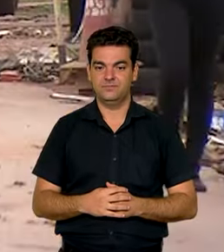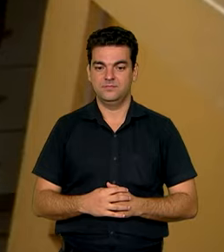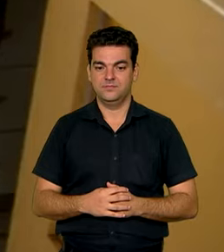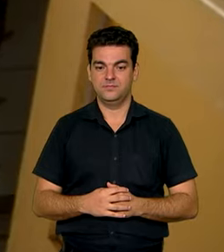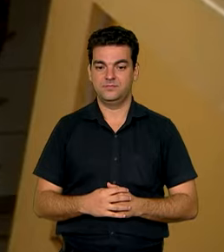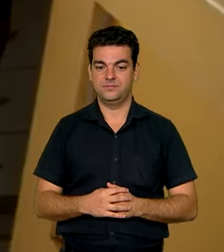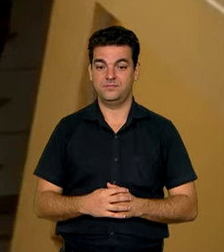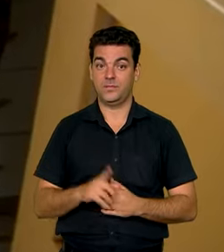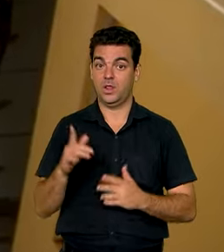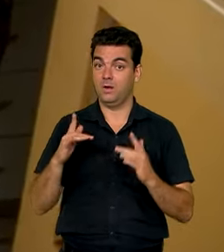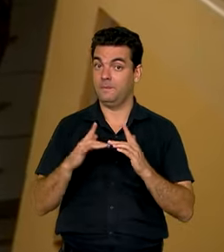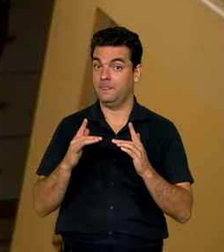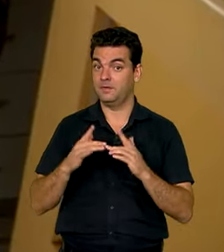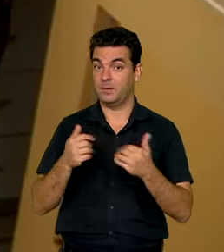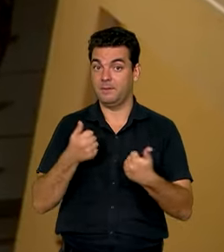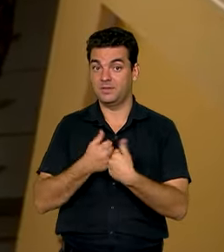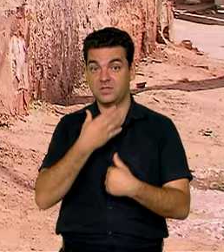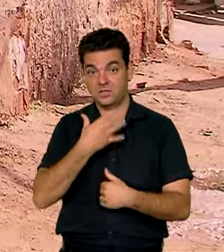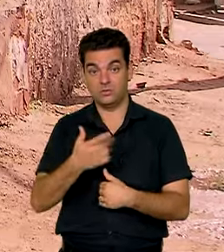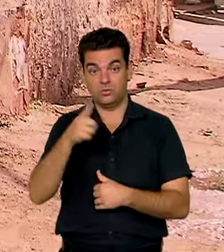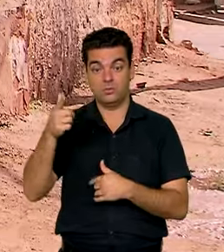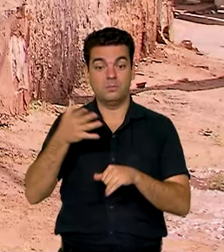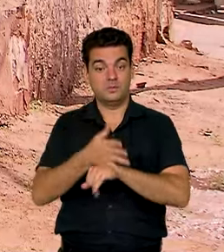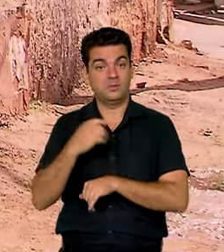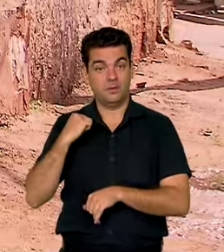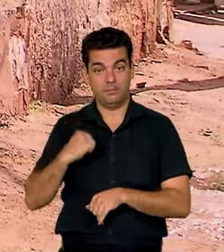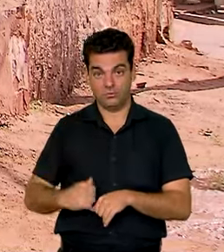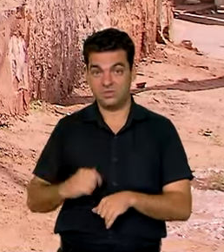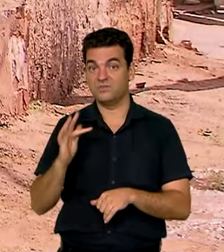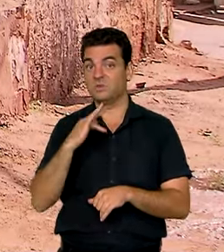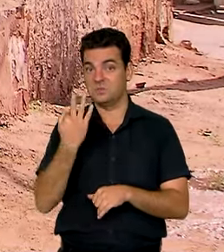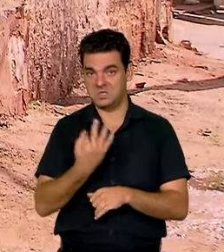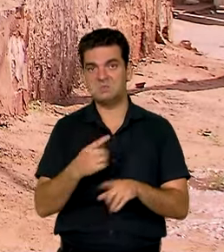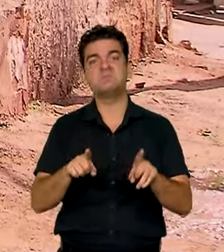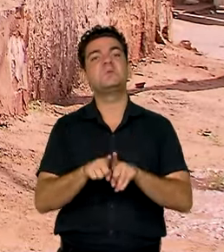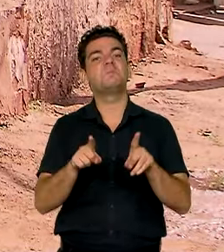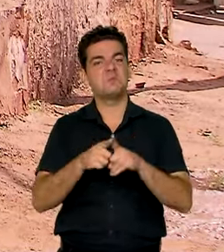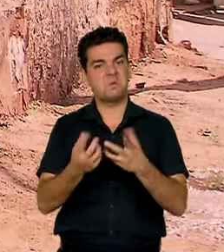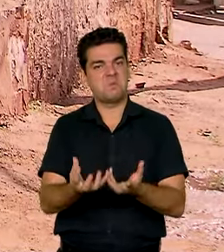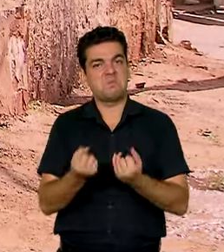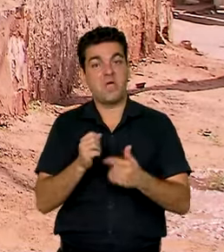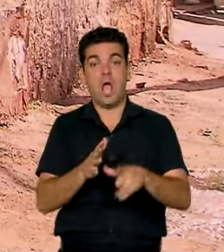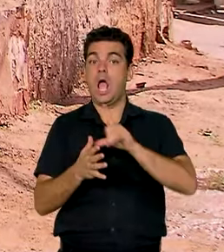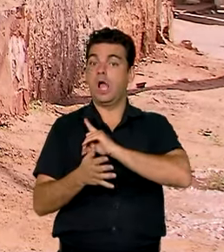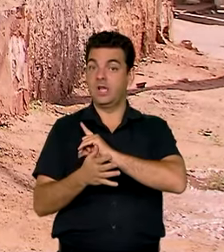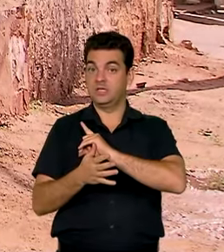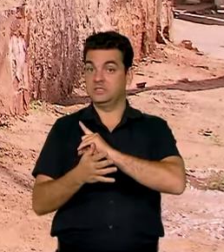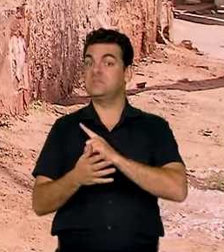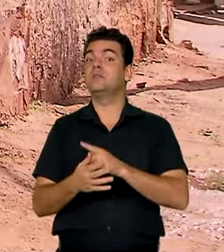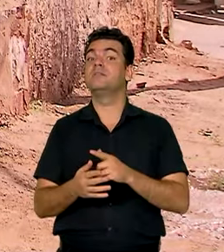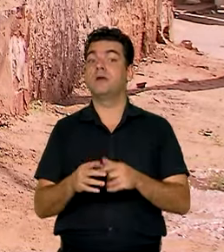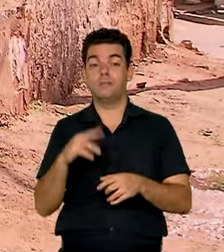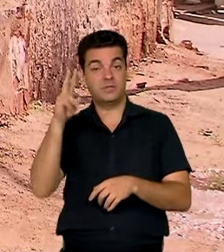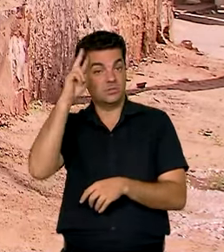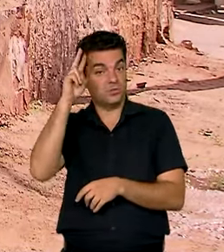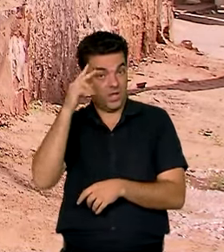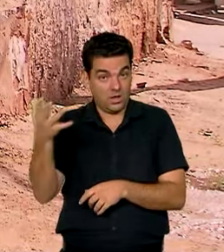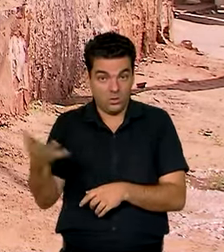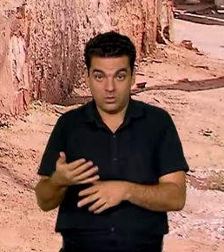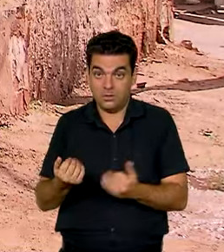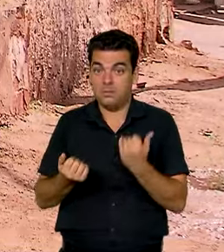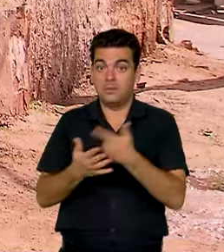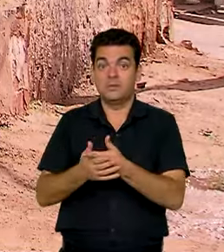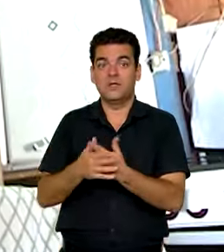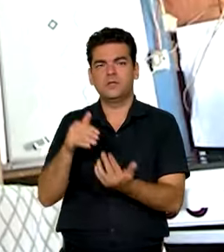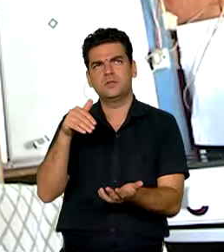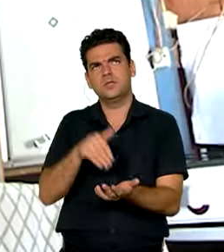Com a proximidade do Natal, os outros participantes do Bolsa Família também tiveram o benefício antecipado para esta segunda-feira.